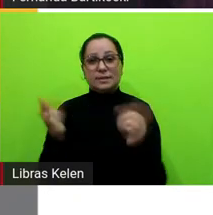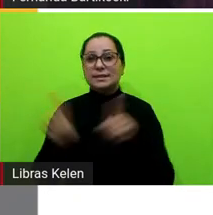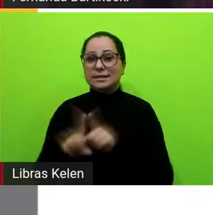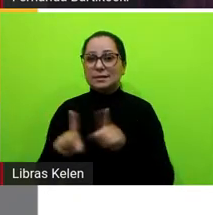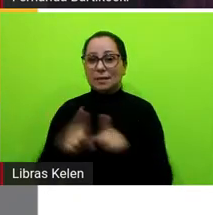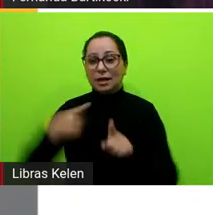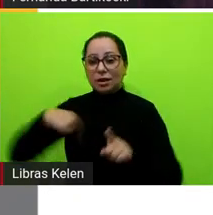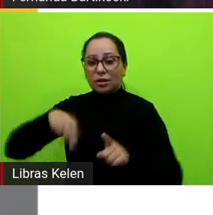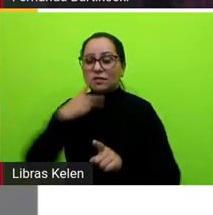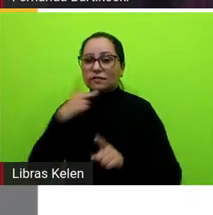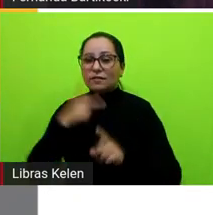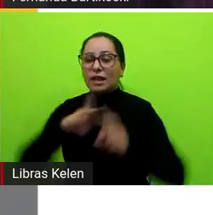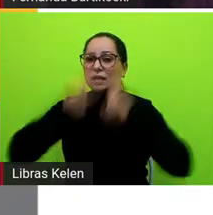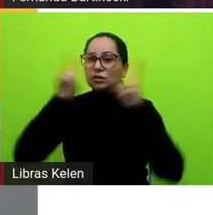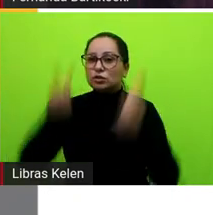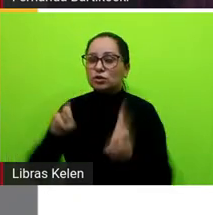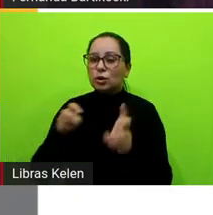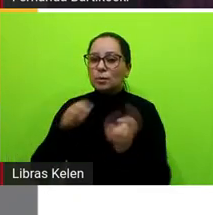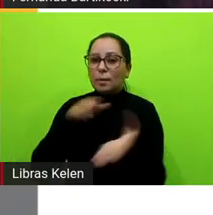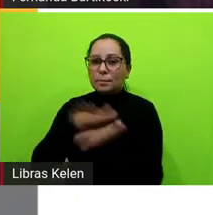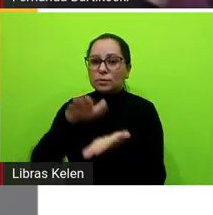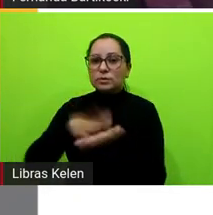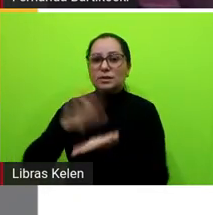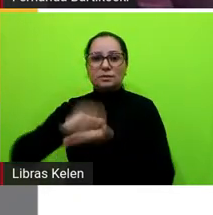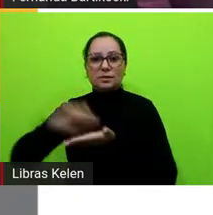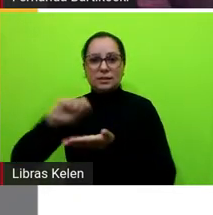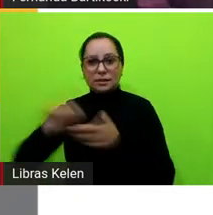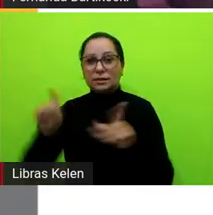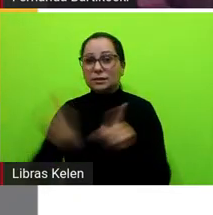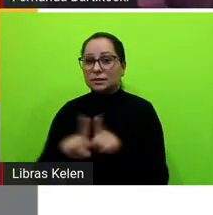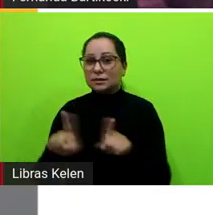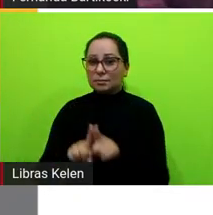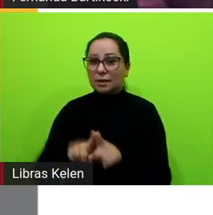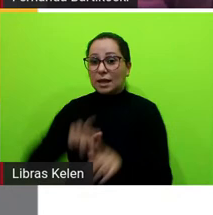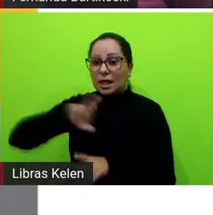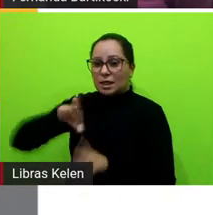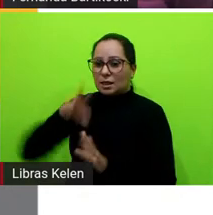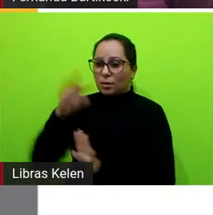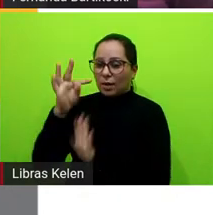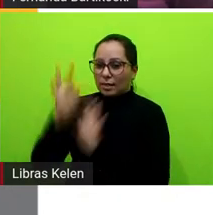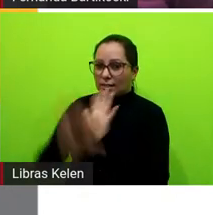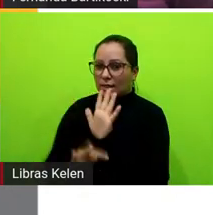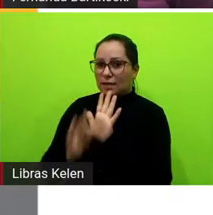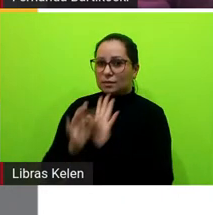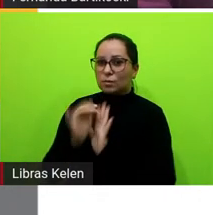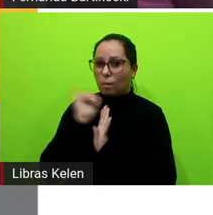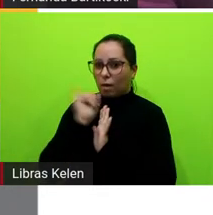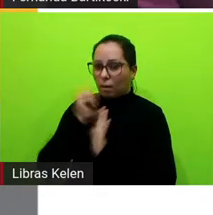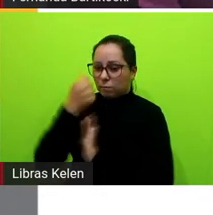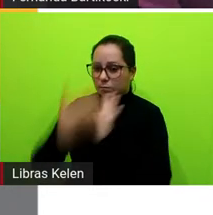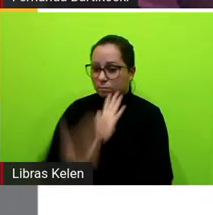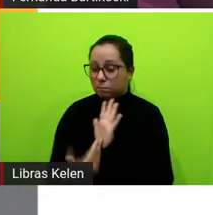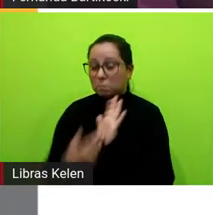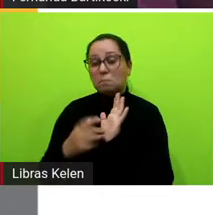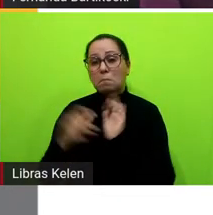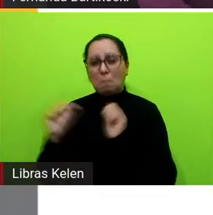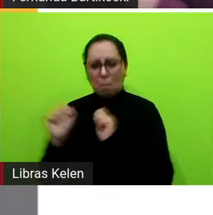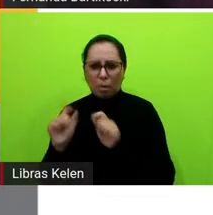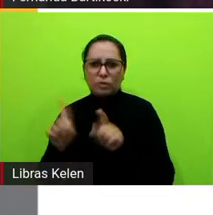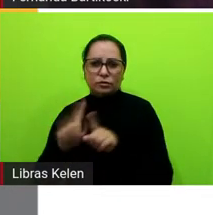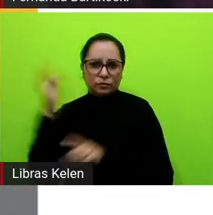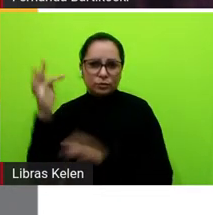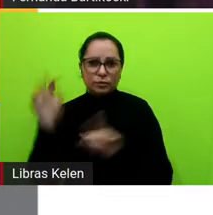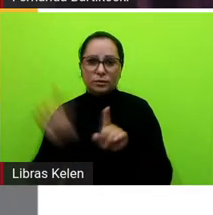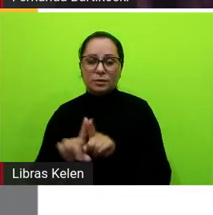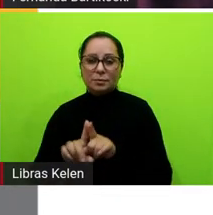vai falar um pouquinho de produção escrita né não de uma narrativa embora a gente também possa chegar lá né e